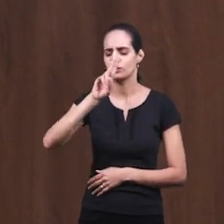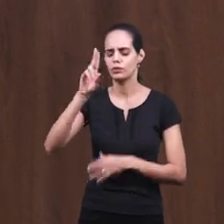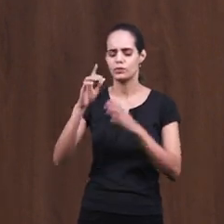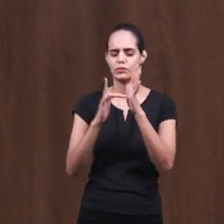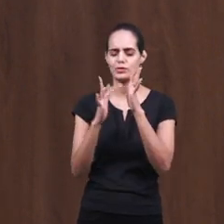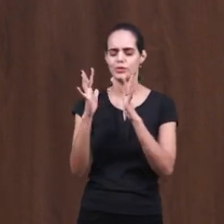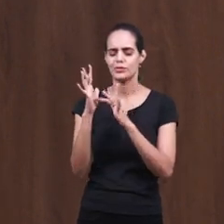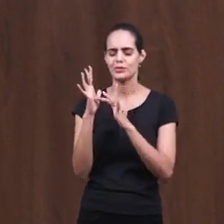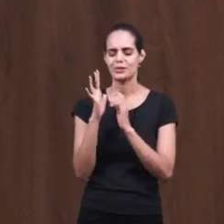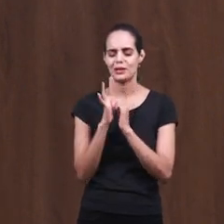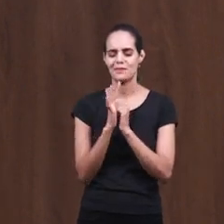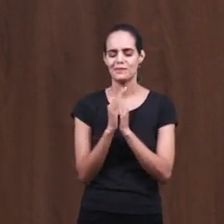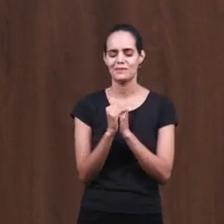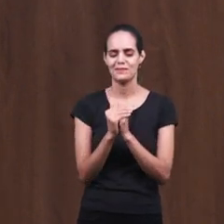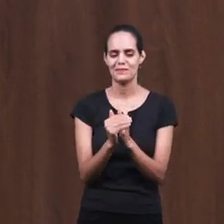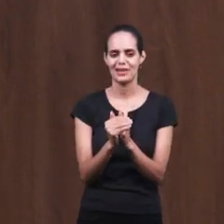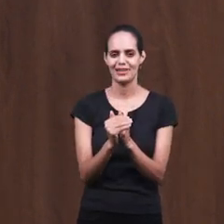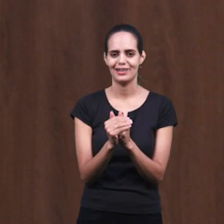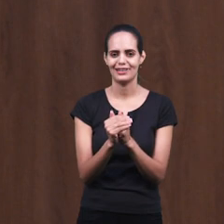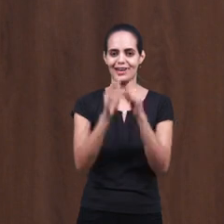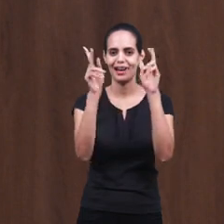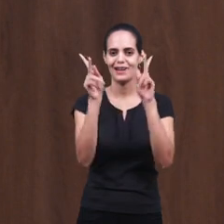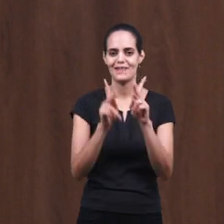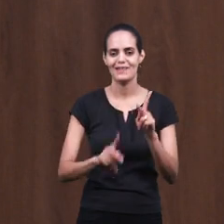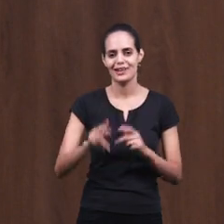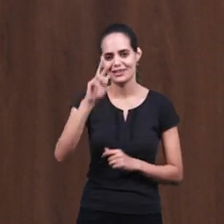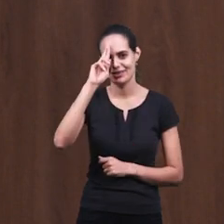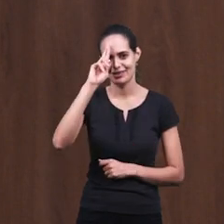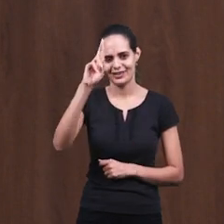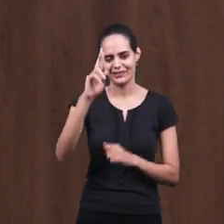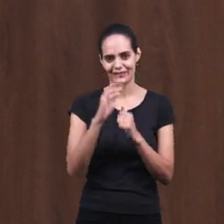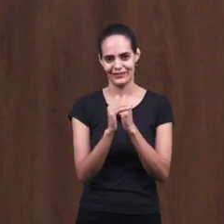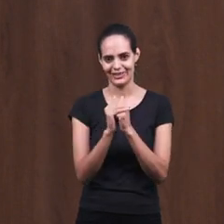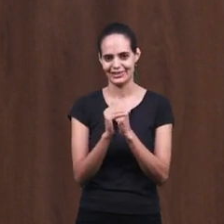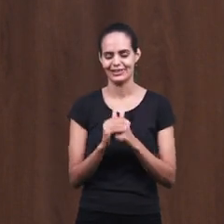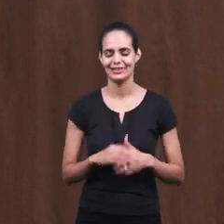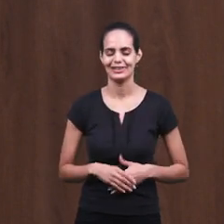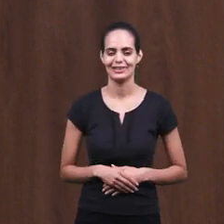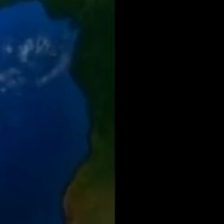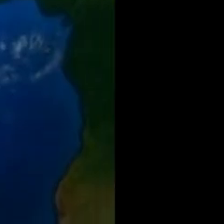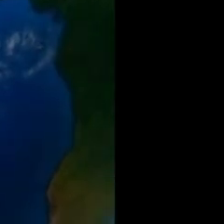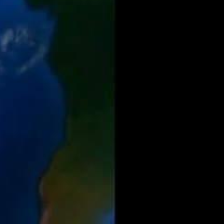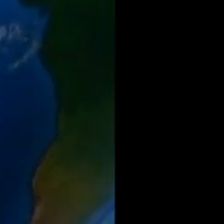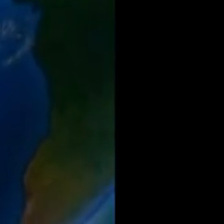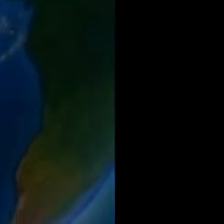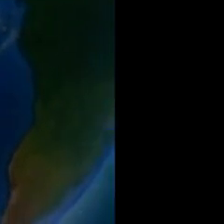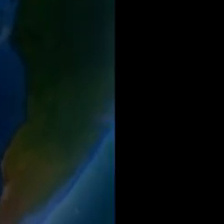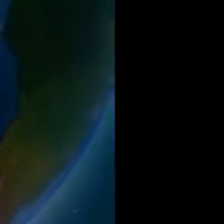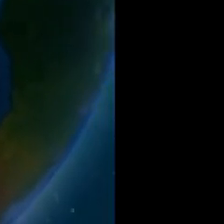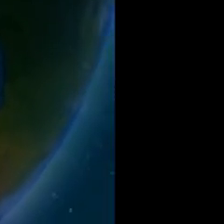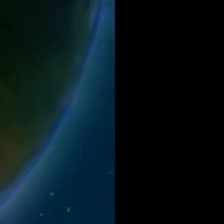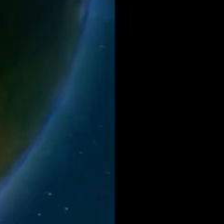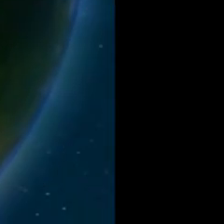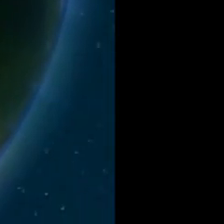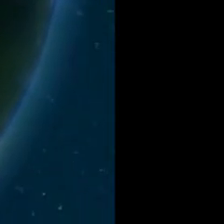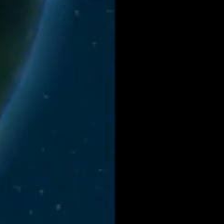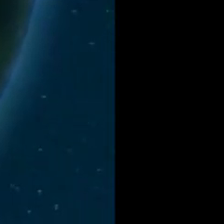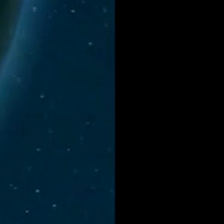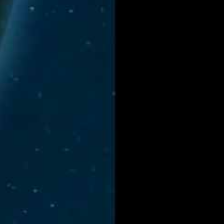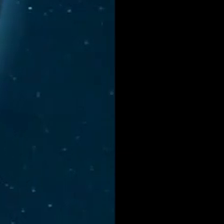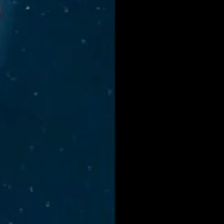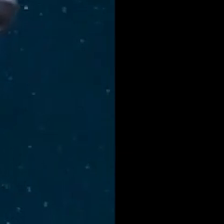Em nome de Jesus A paz do Senhor Amém Amém